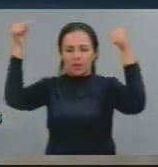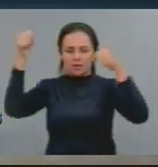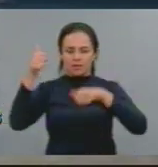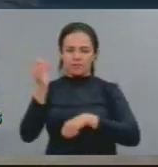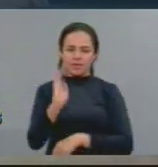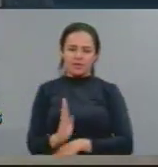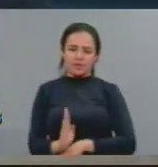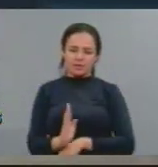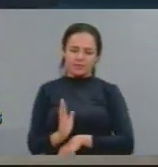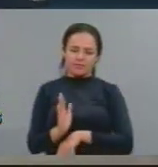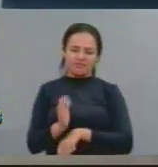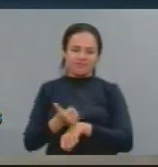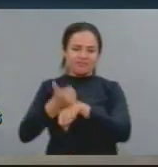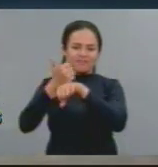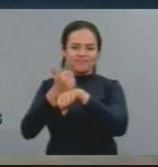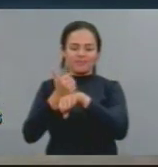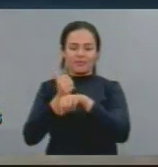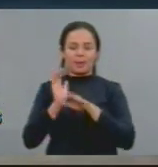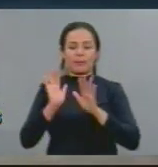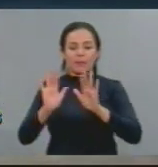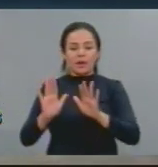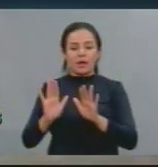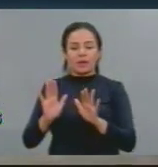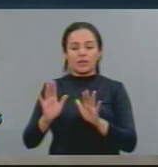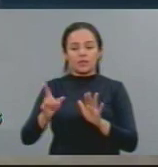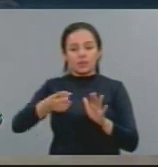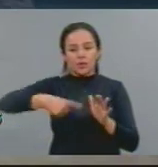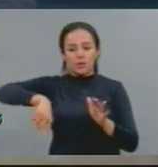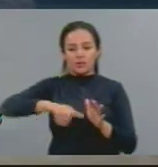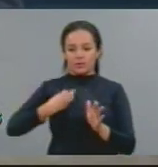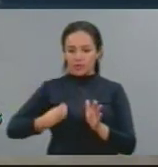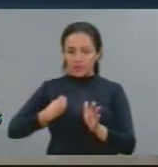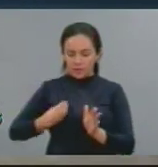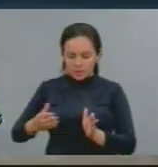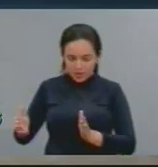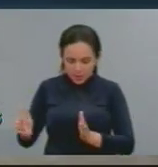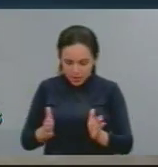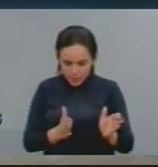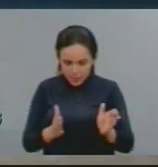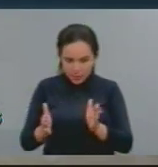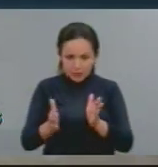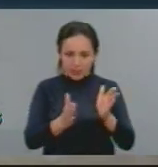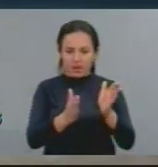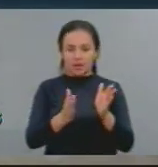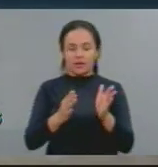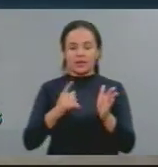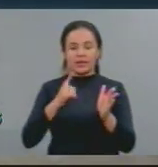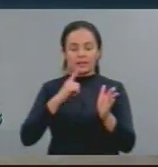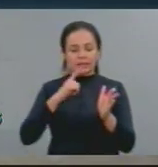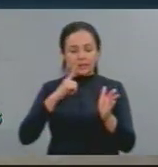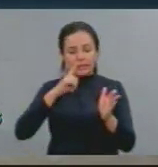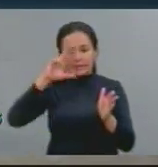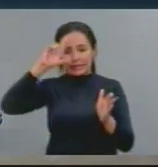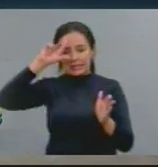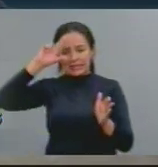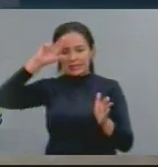talvez, em algum momento da nossa caminhada, a inflexão nos levou